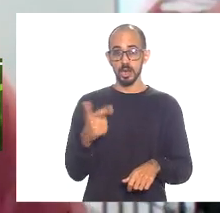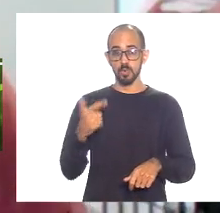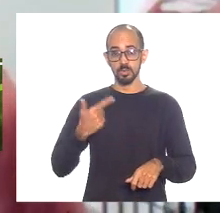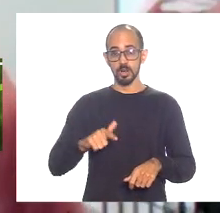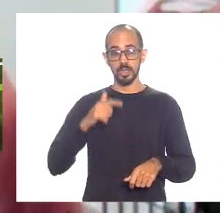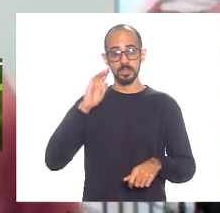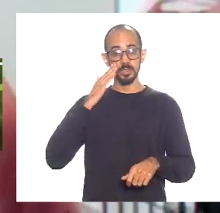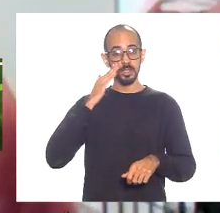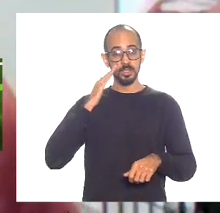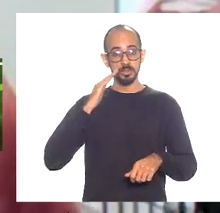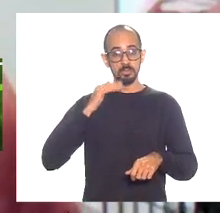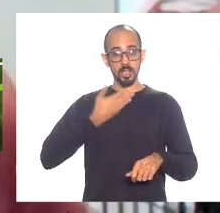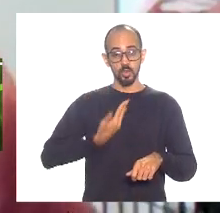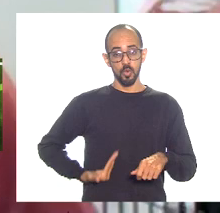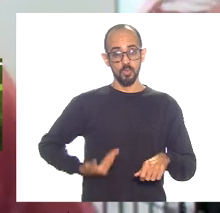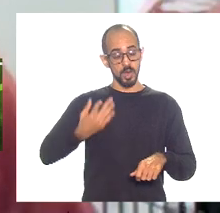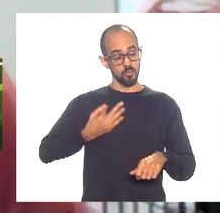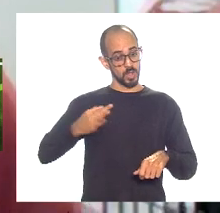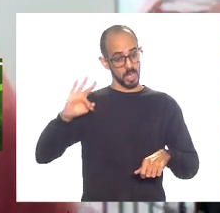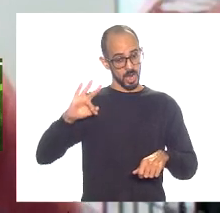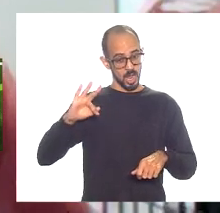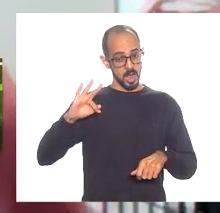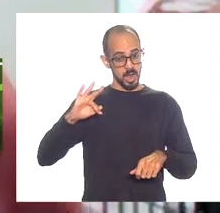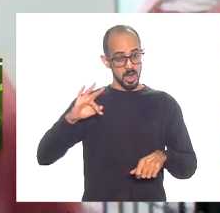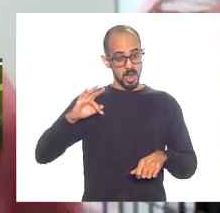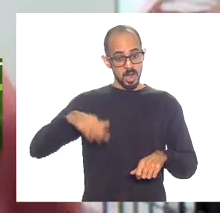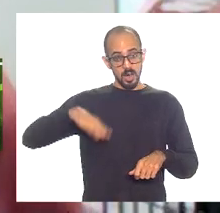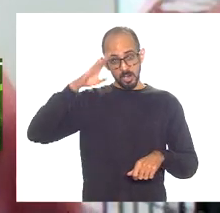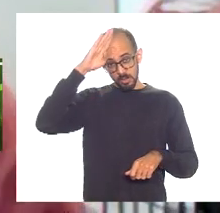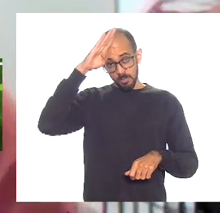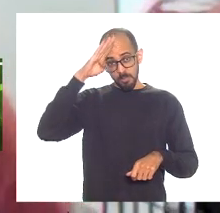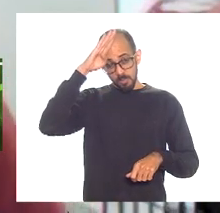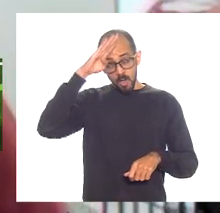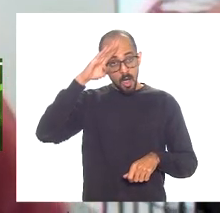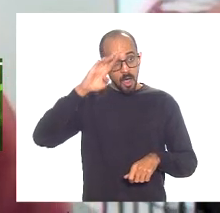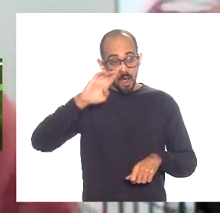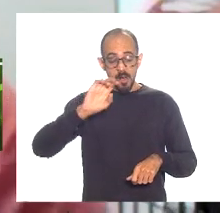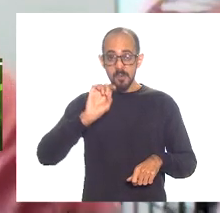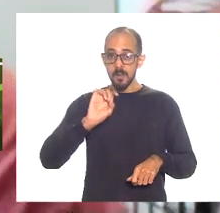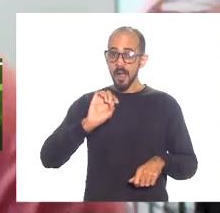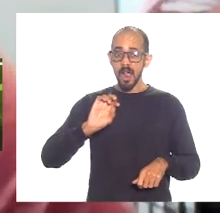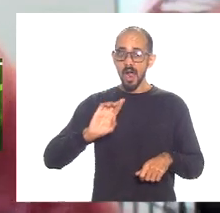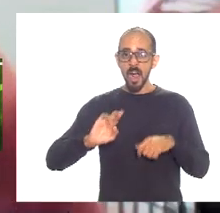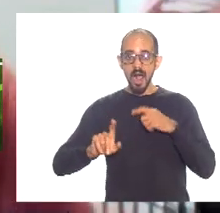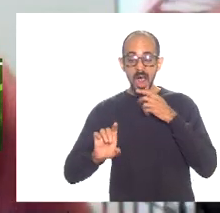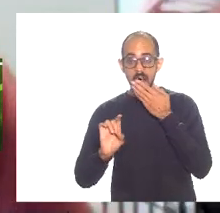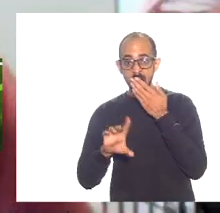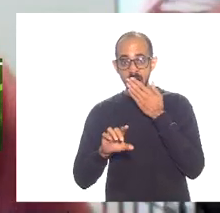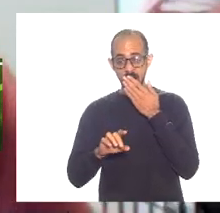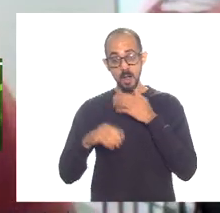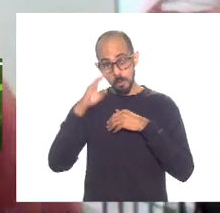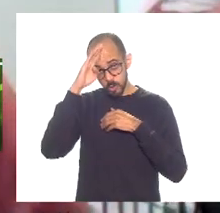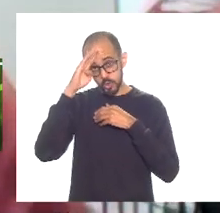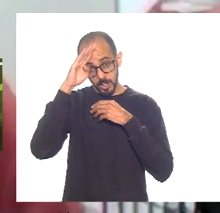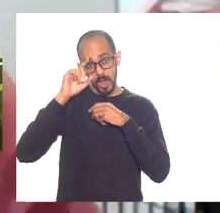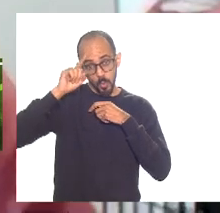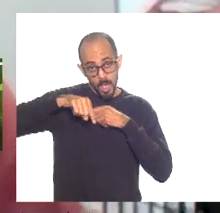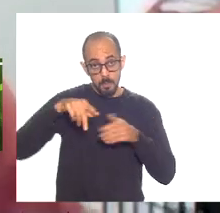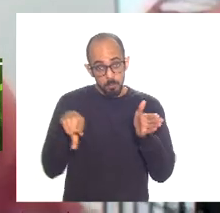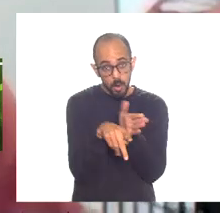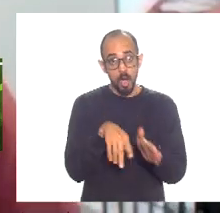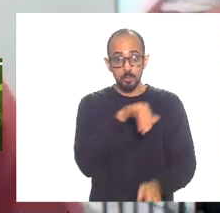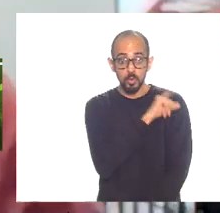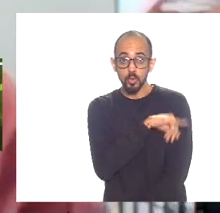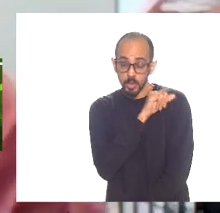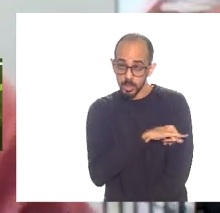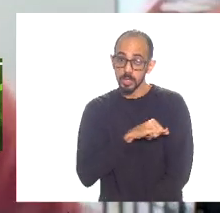entendimento parte do governo federal e aí o governo Bolsonaro não é só o ministro Guedes Bolsonaro é do Rio de Janeiro tem sido incapaz de olhar